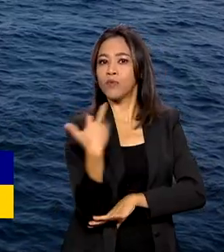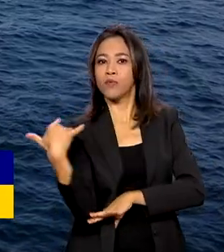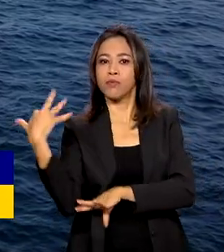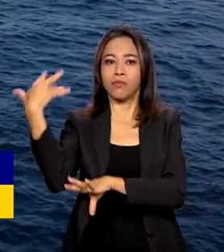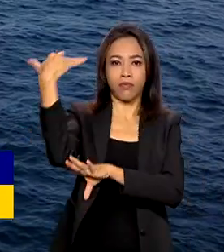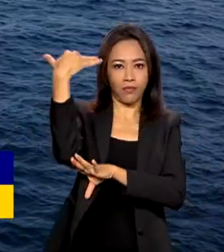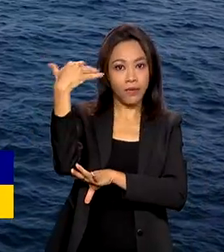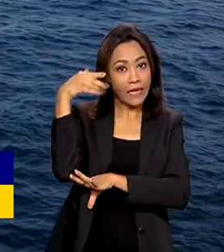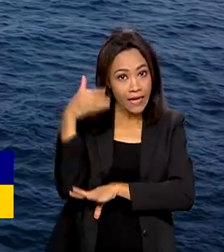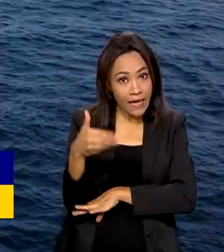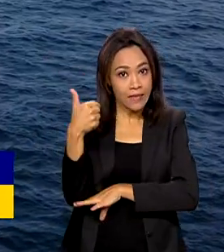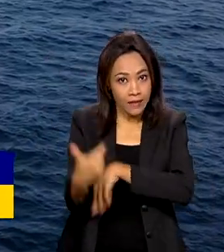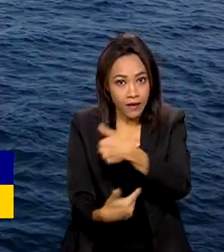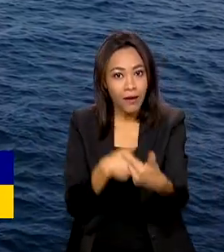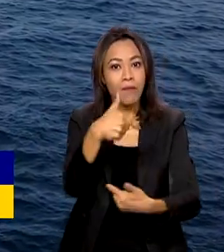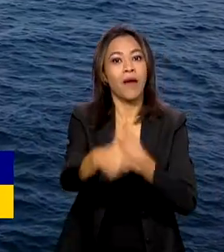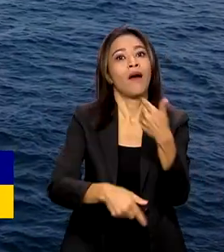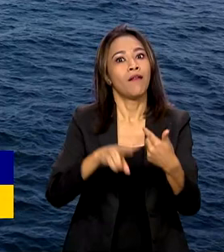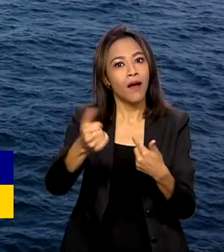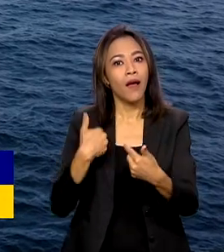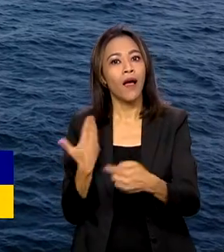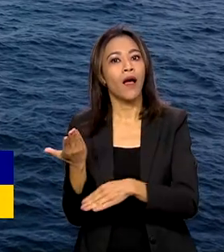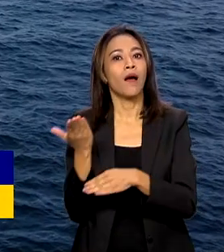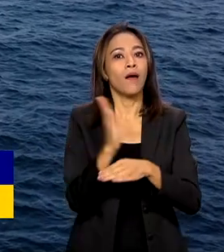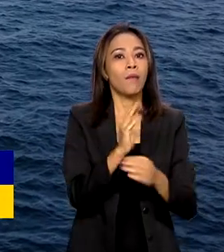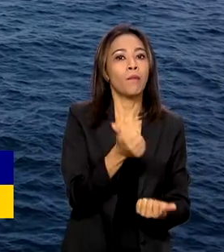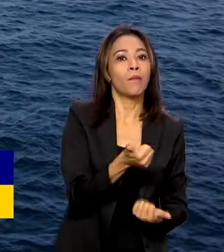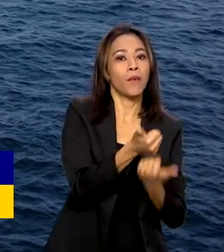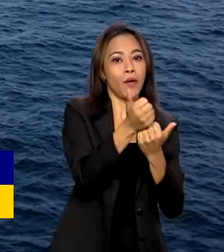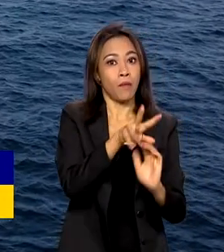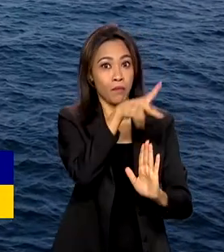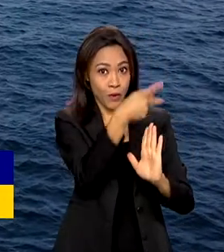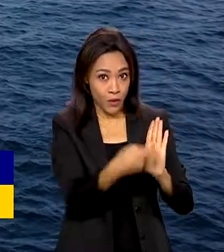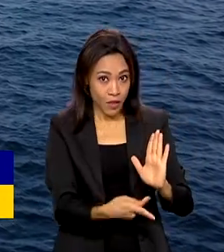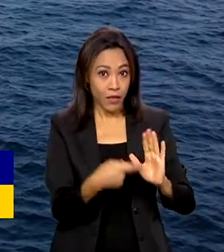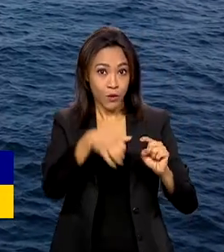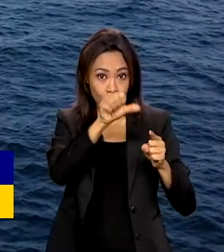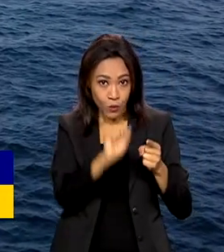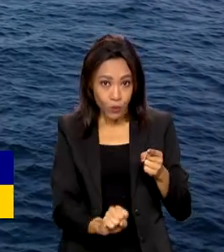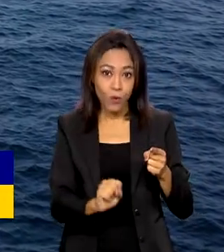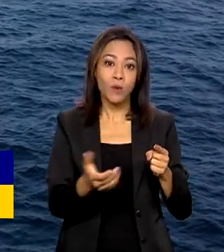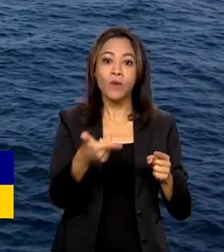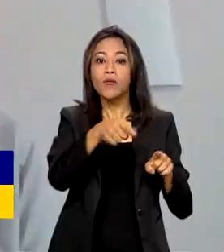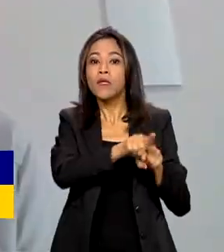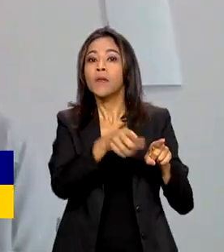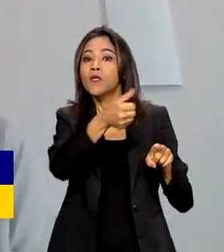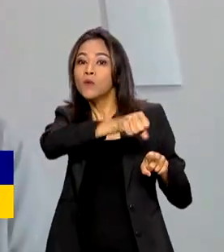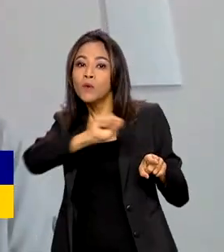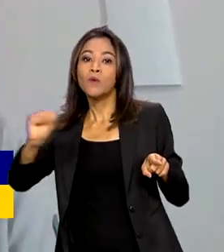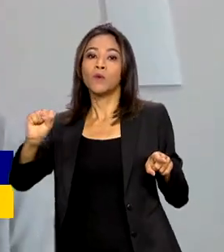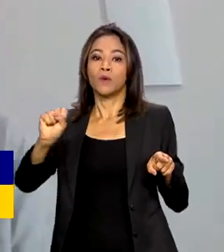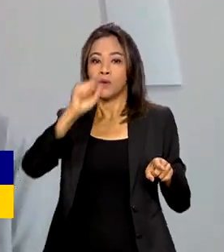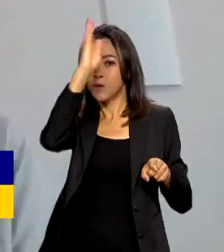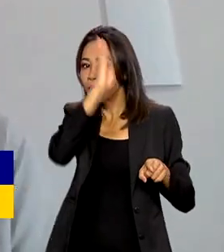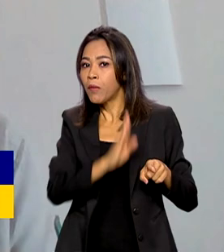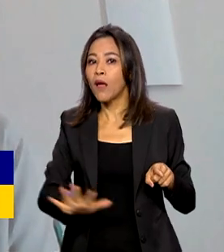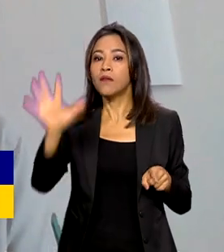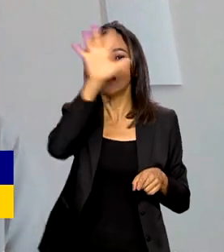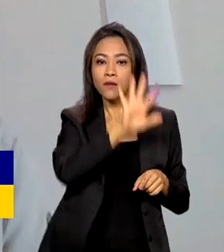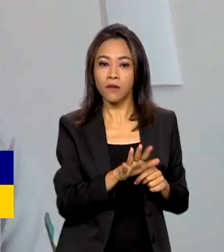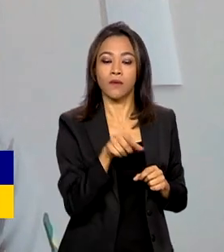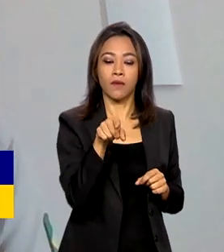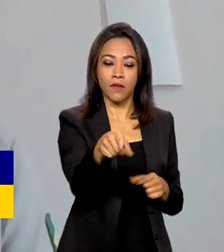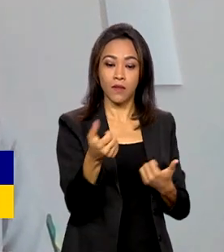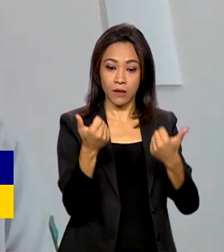Um trabalho que vai beneficiar projetos ambientais nas regiões sudeste e sul do país. A possibilidade